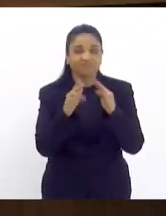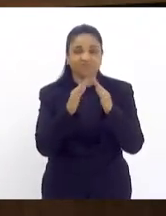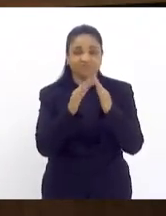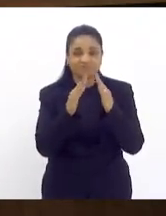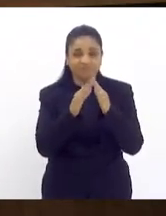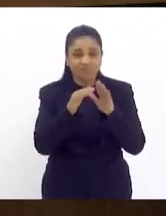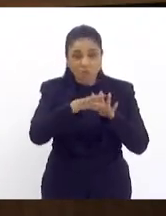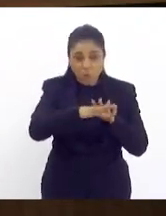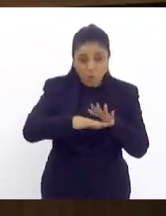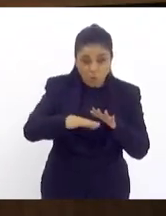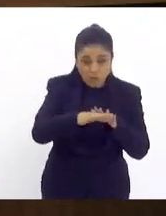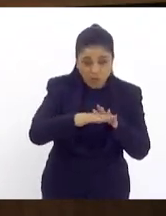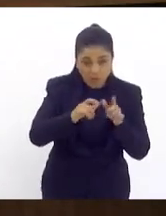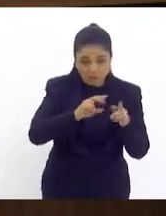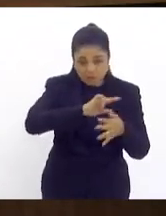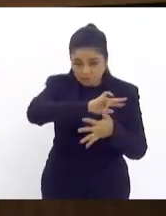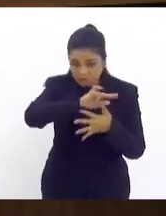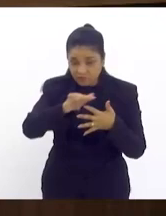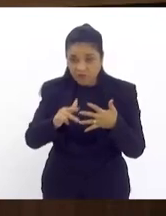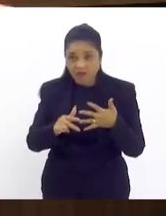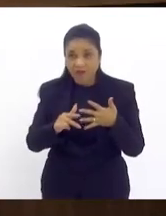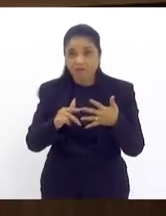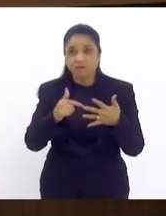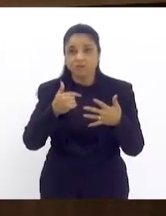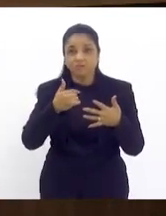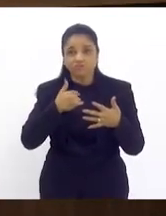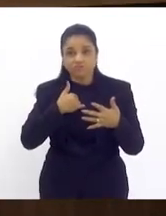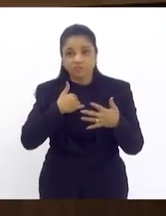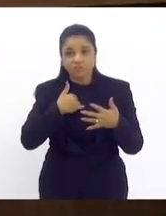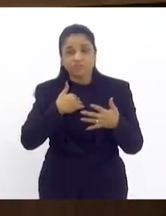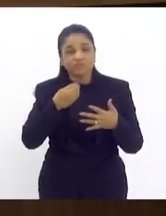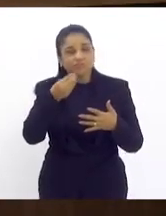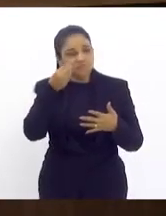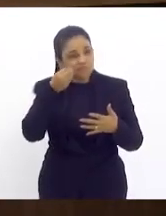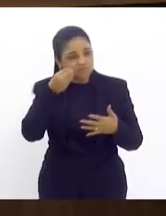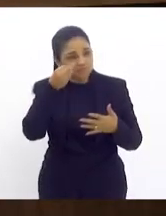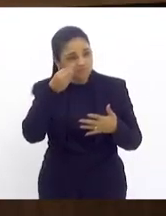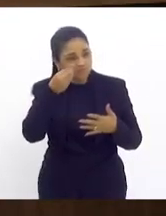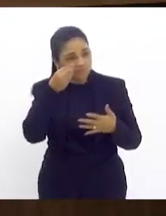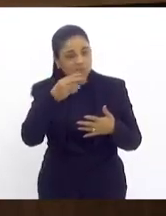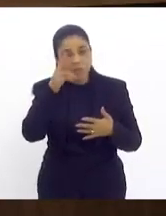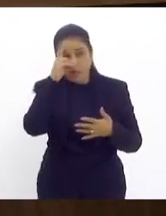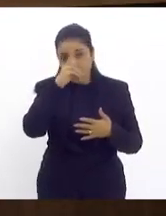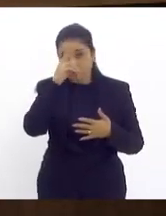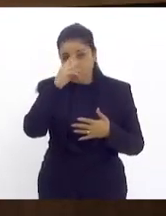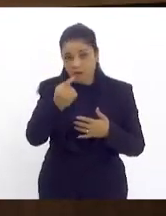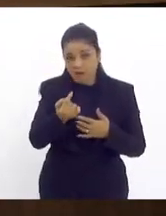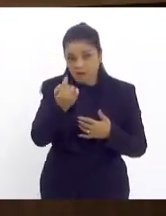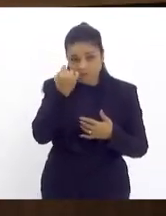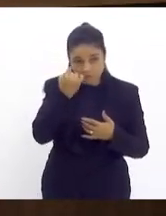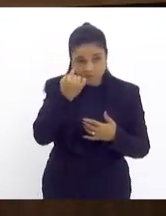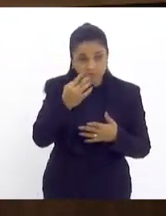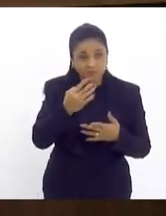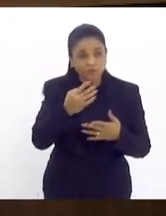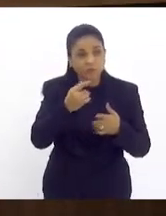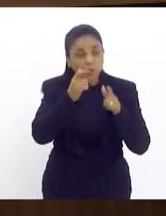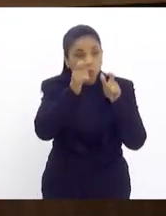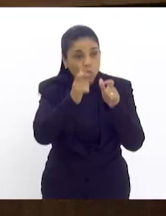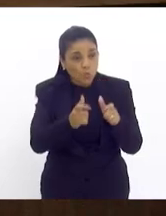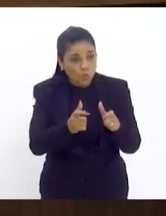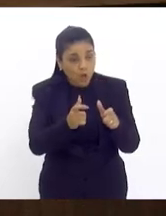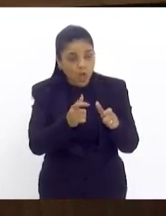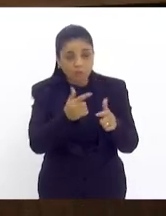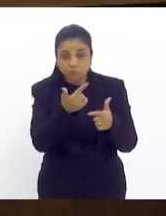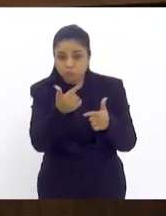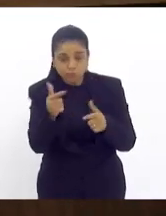lugares por mais eu tento fazer aqui um exercício de retórica mas como que um lugar que não via